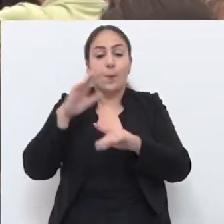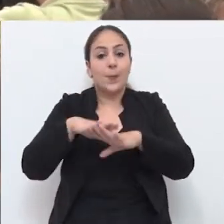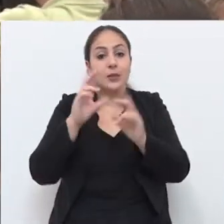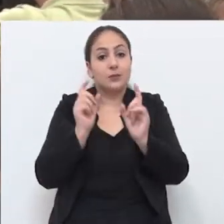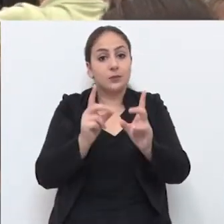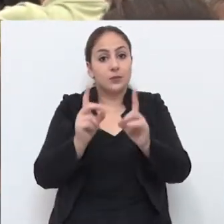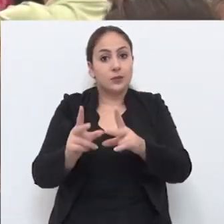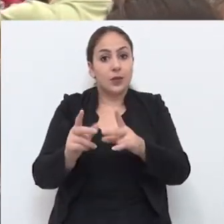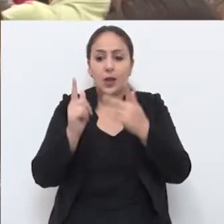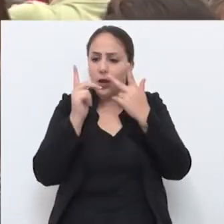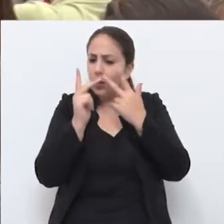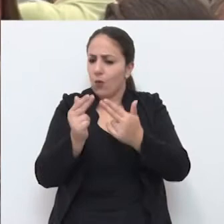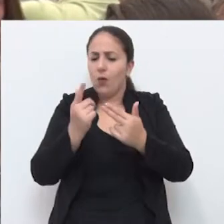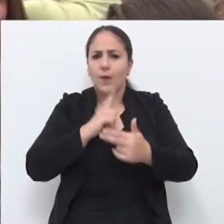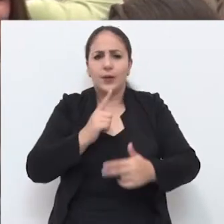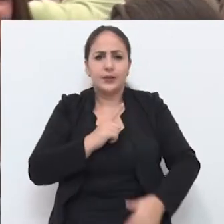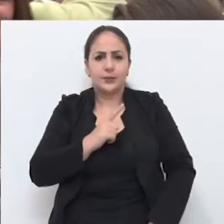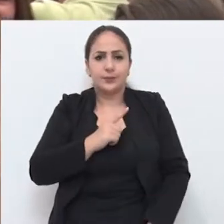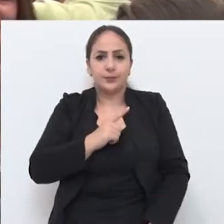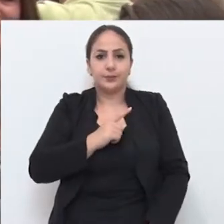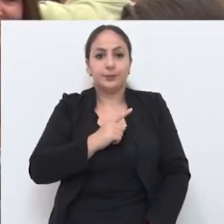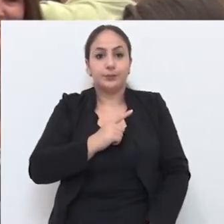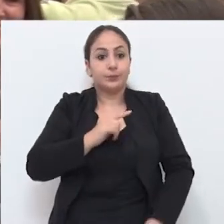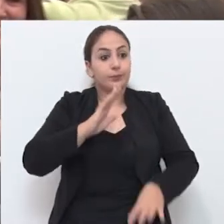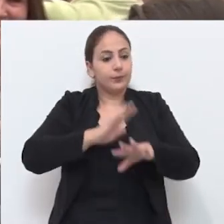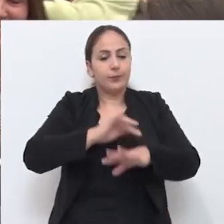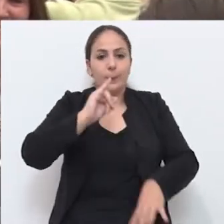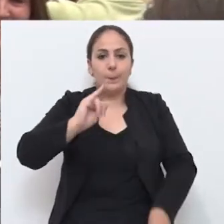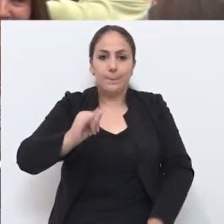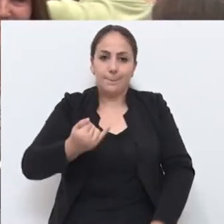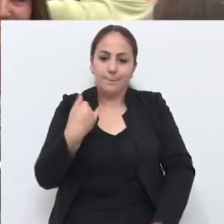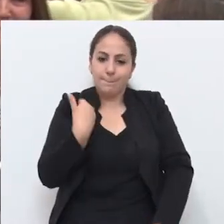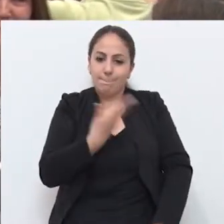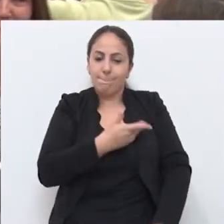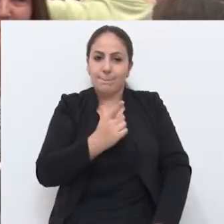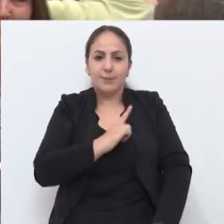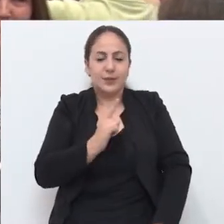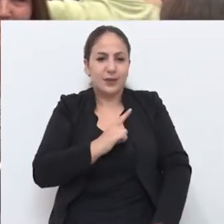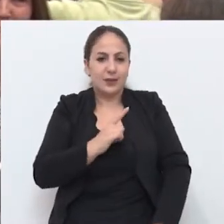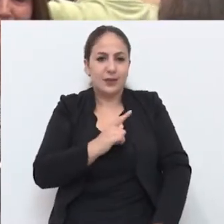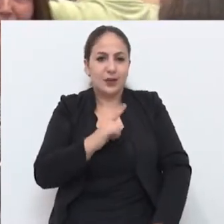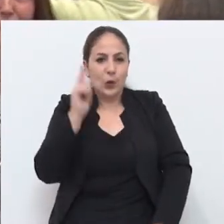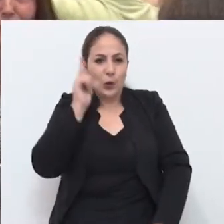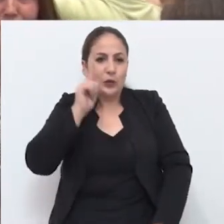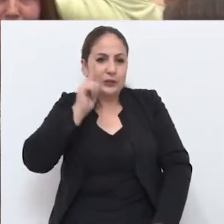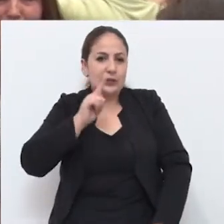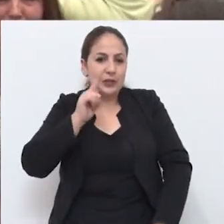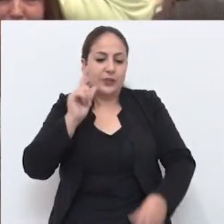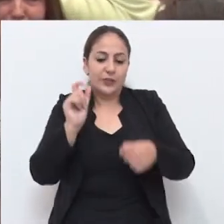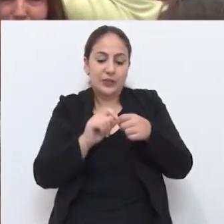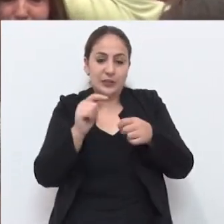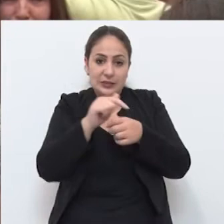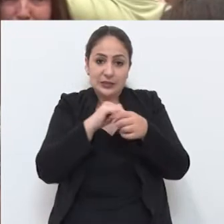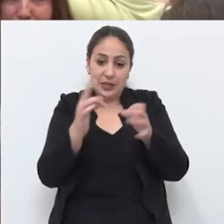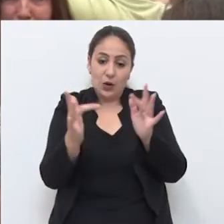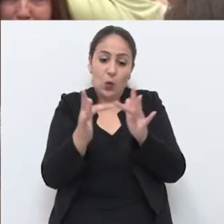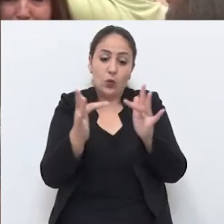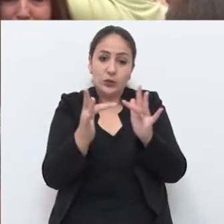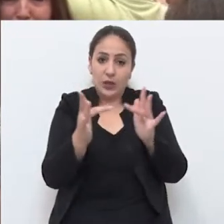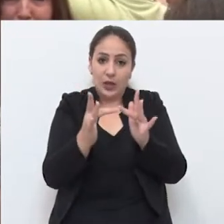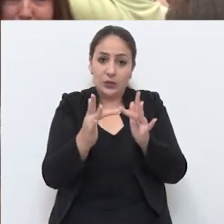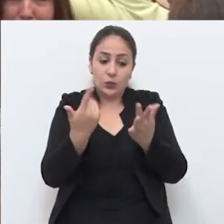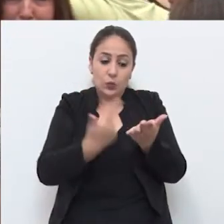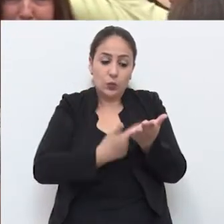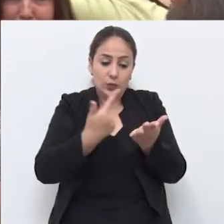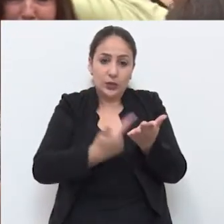mais comercial, mas ela é mais uma oportunidade que nós temos de fazer com que a cidade